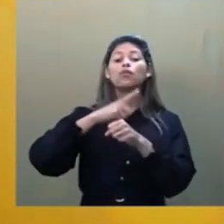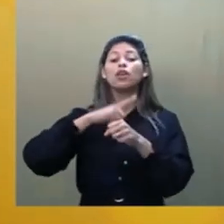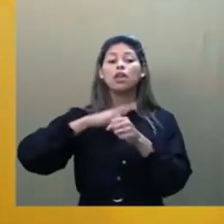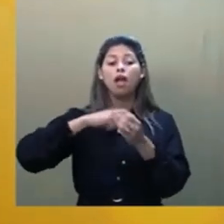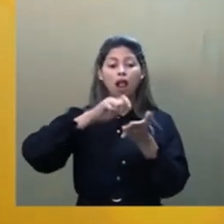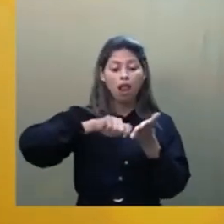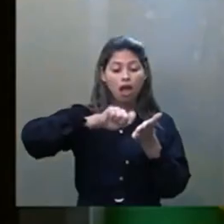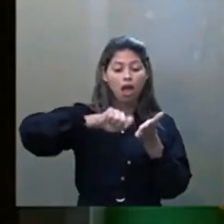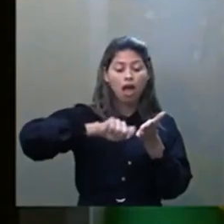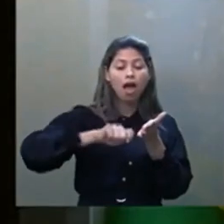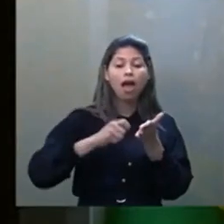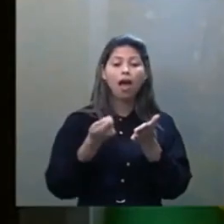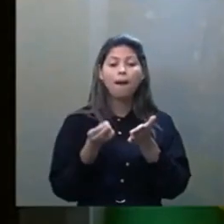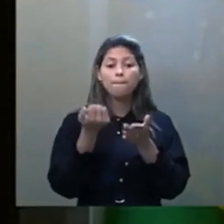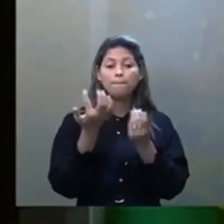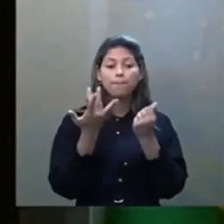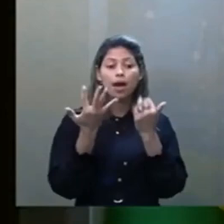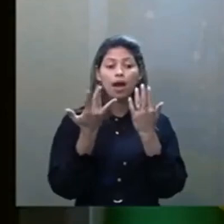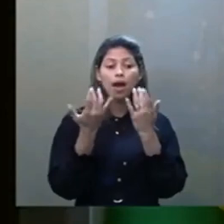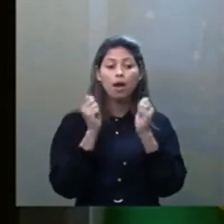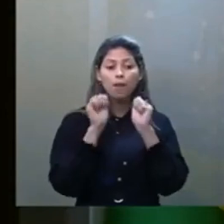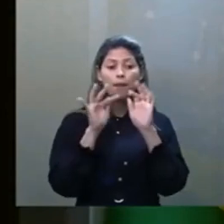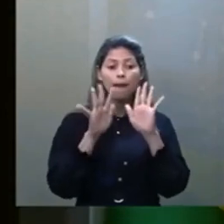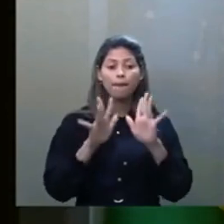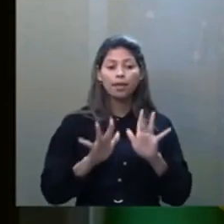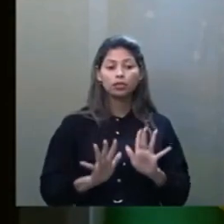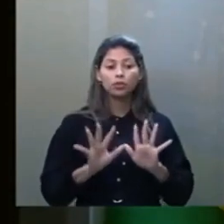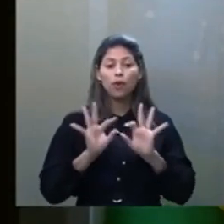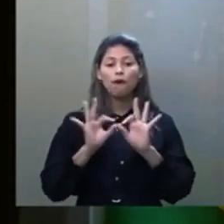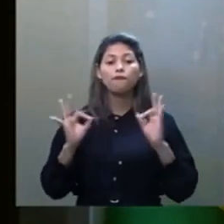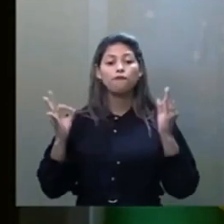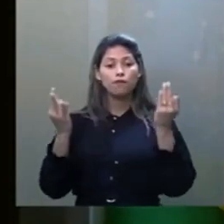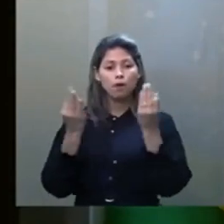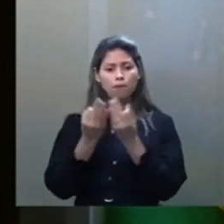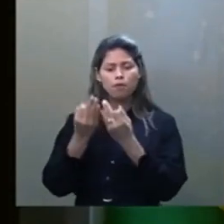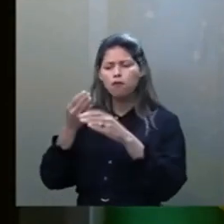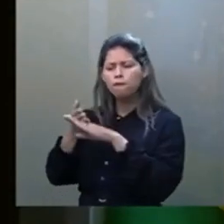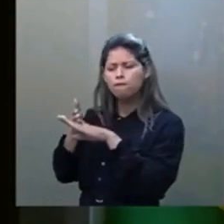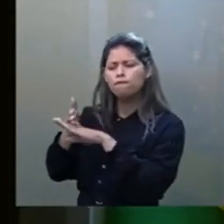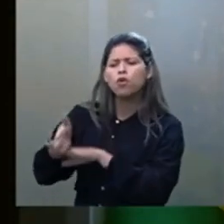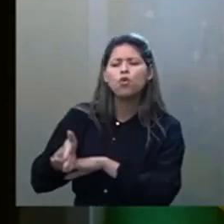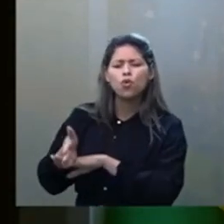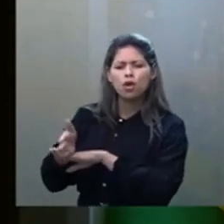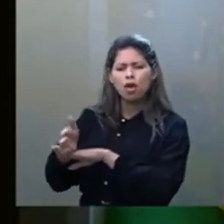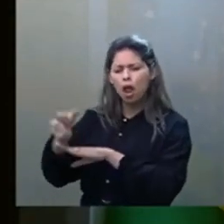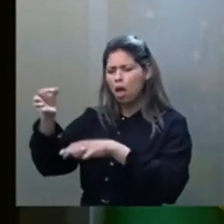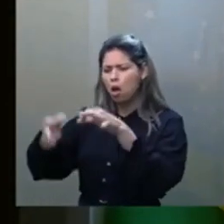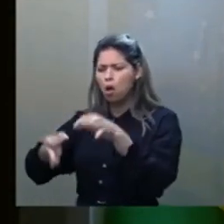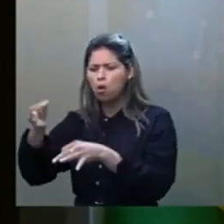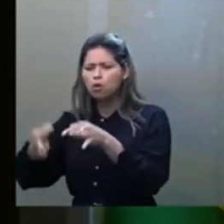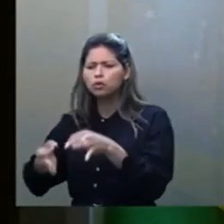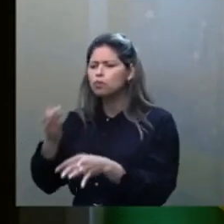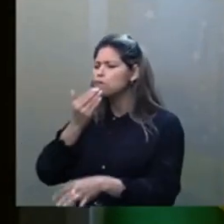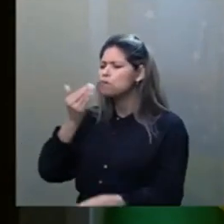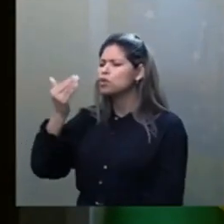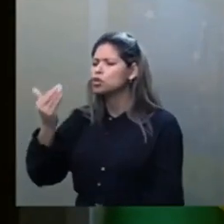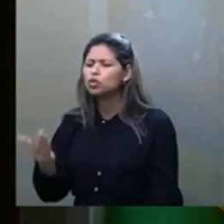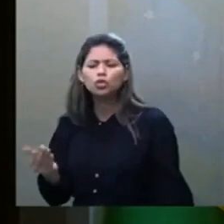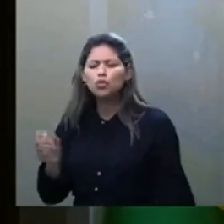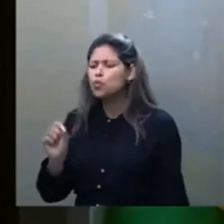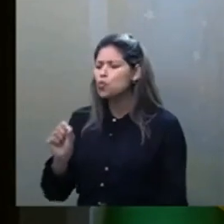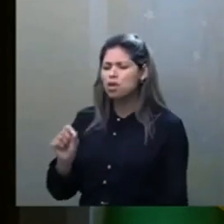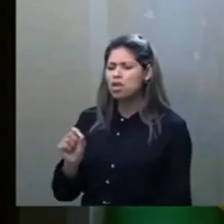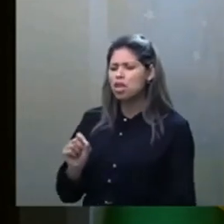mãos abençoadas Chico Xavier. E a família foi, entrou na justiça, questionando-se, olha os direitos autorais